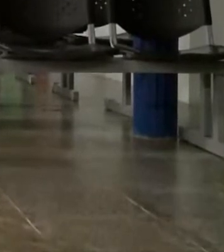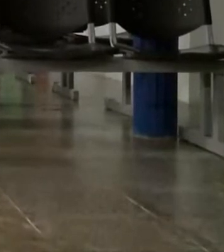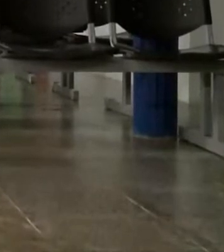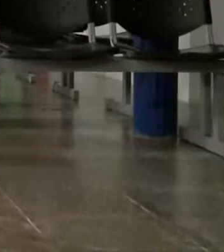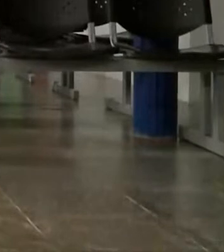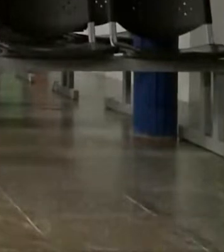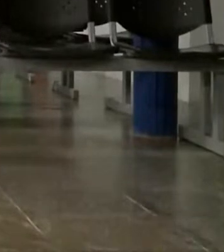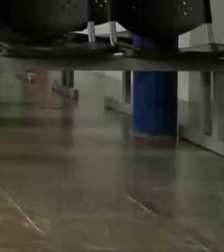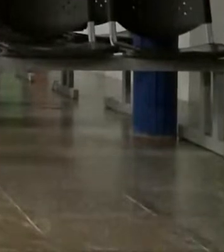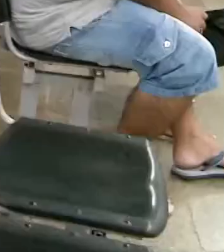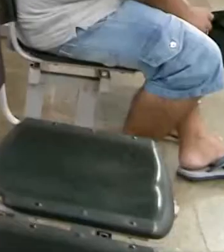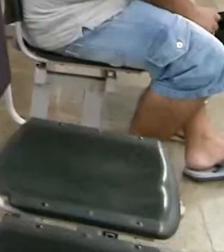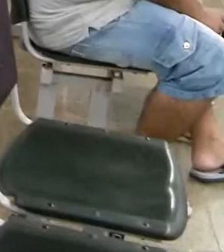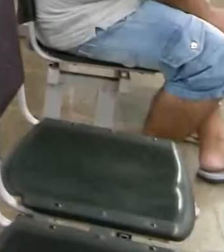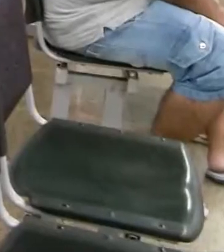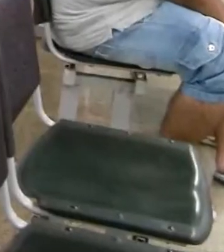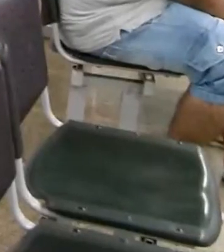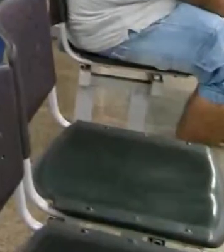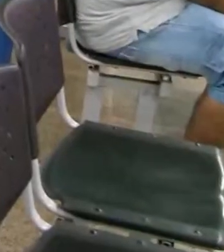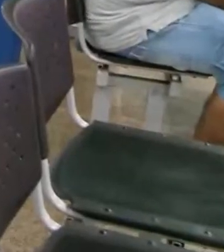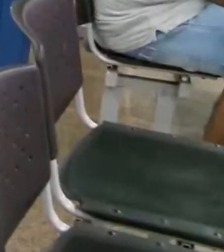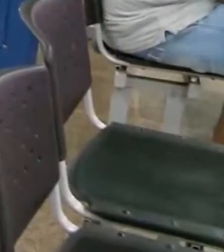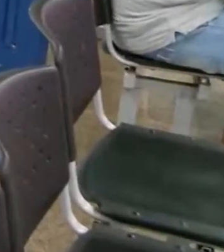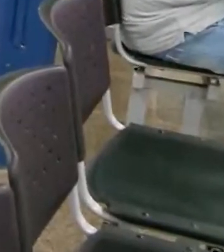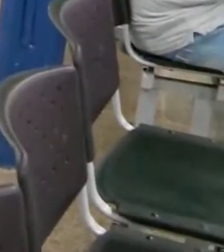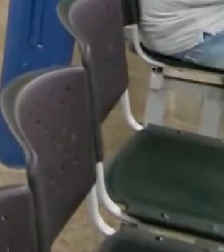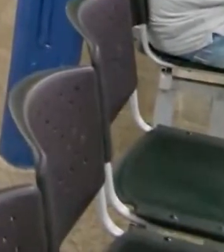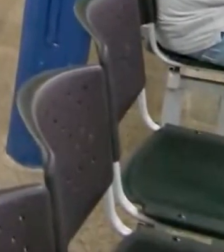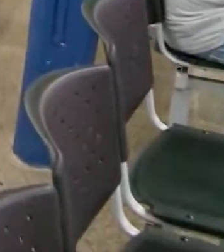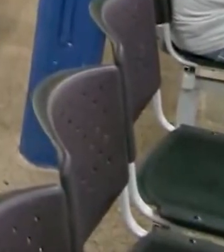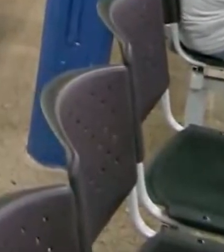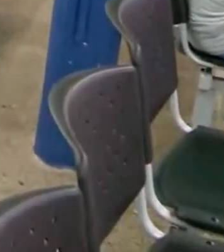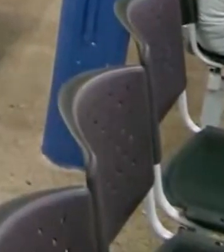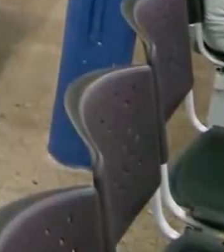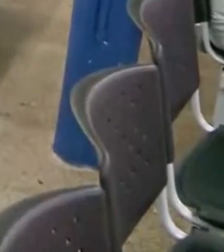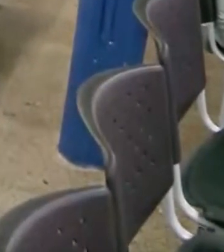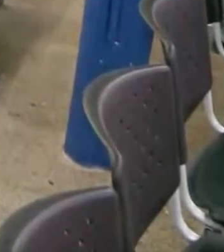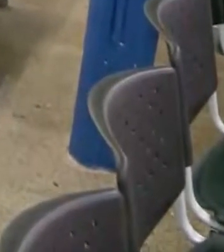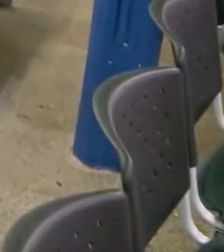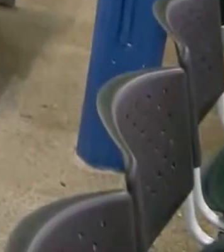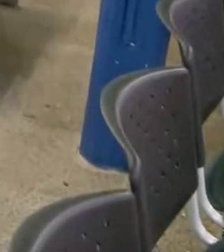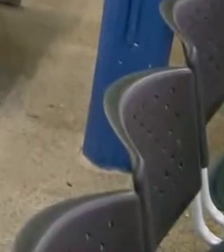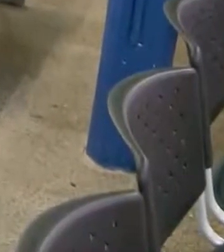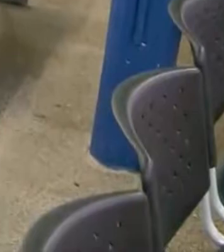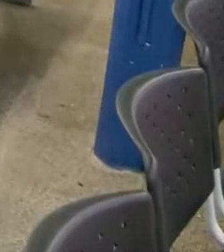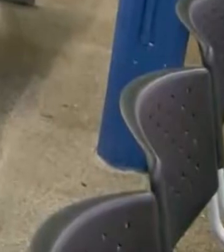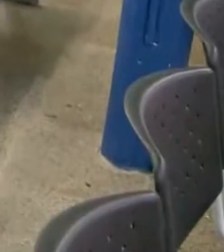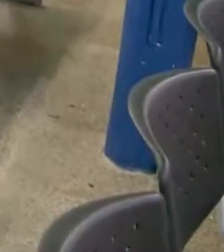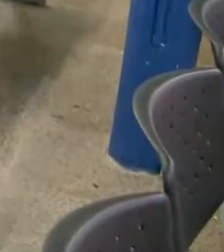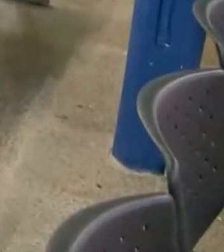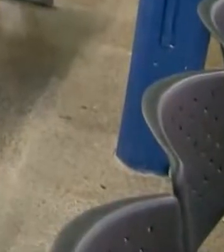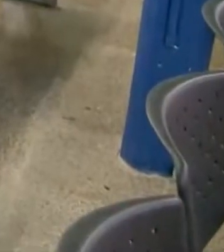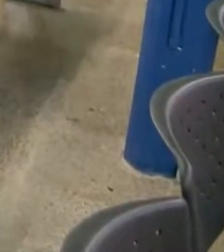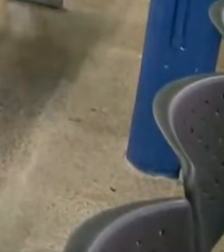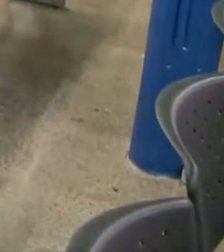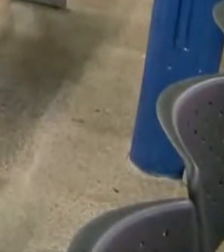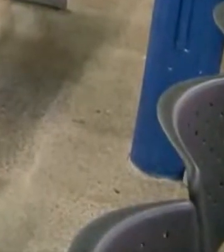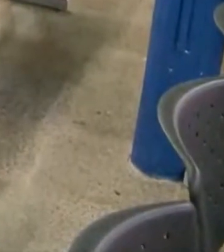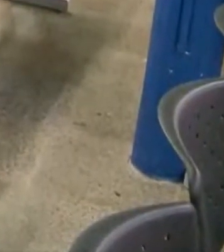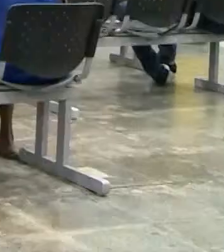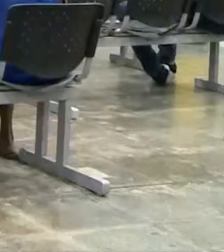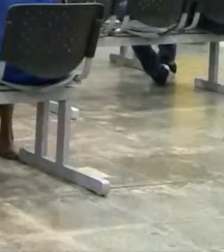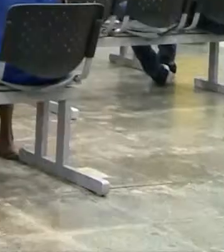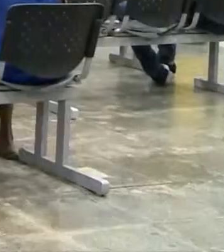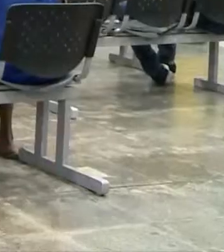desligamentos no período. Os dados são do Cadastro Geral de Empregados e Desempregados, Caged, do Ministério do Trabalho e